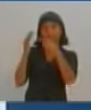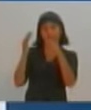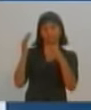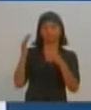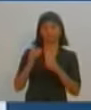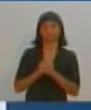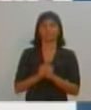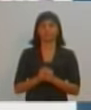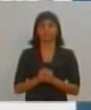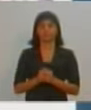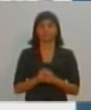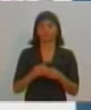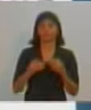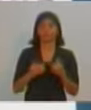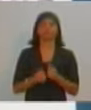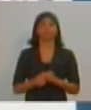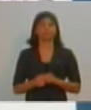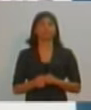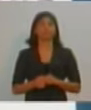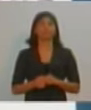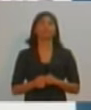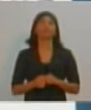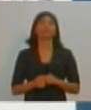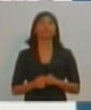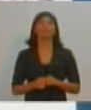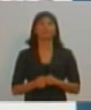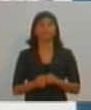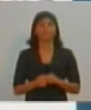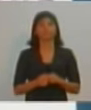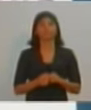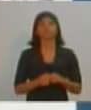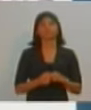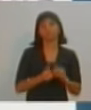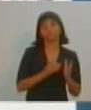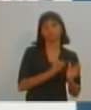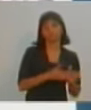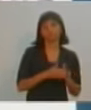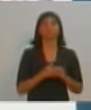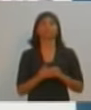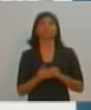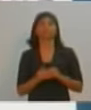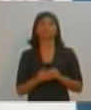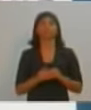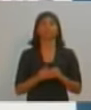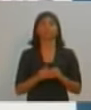a sua arte ali. Ok, agora então a tréplica do candidato Bugalho, 30 segundos.